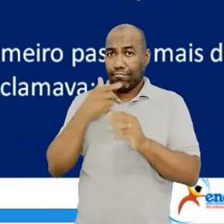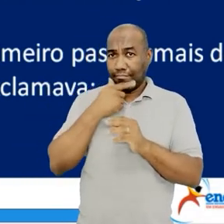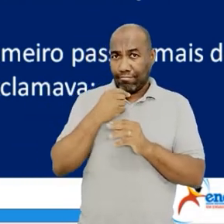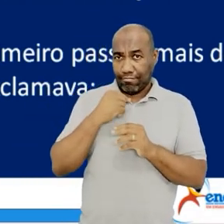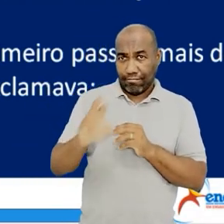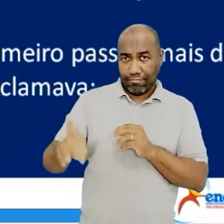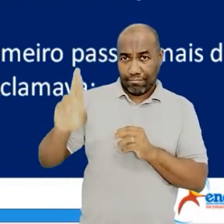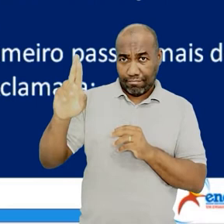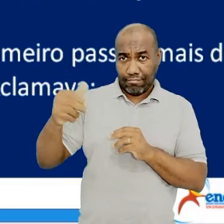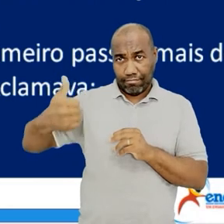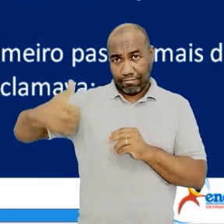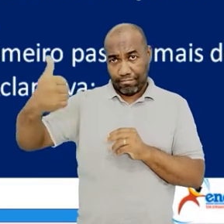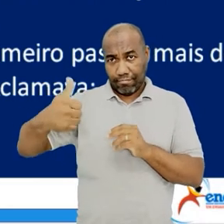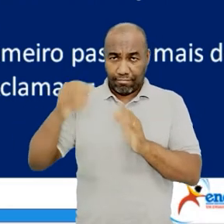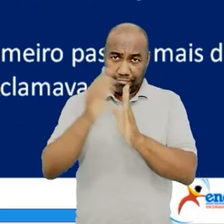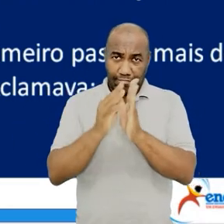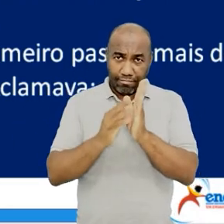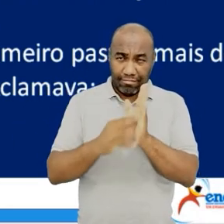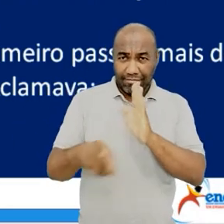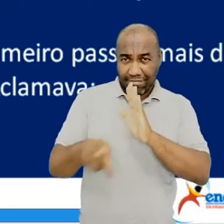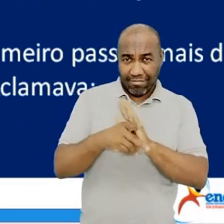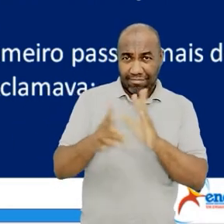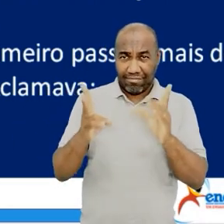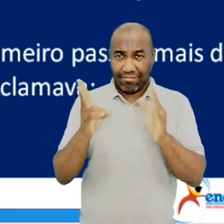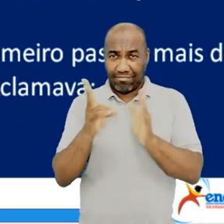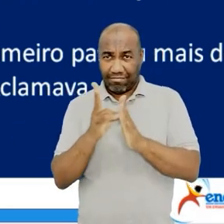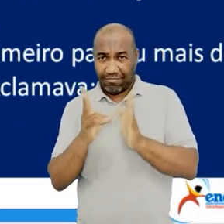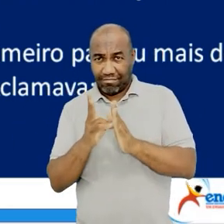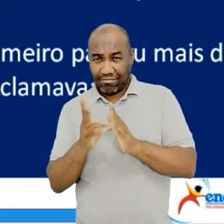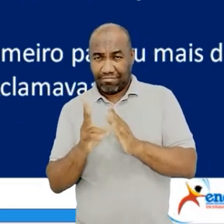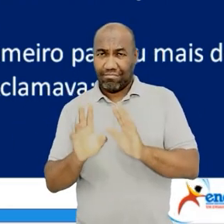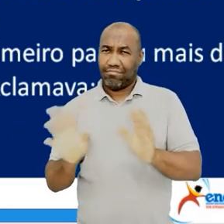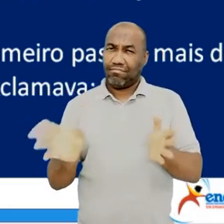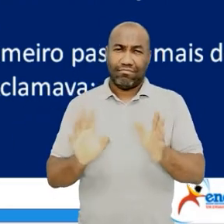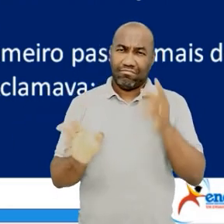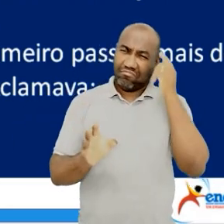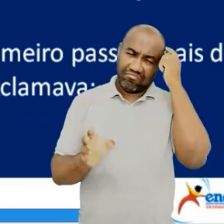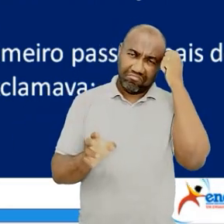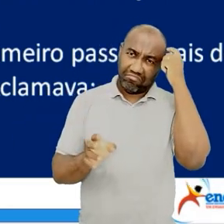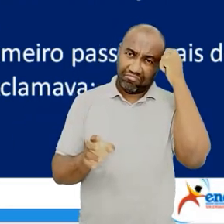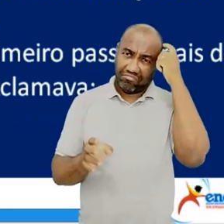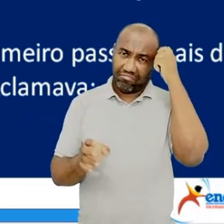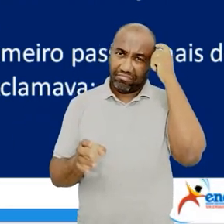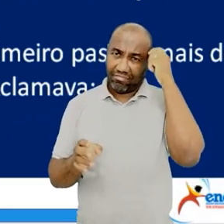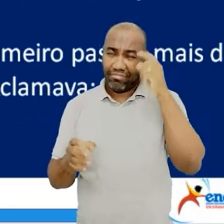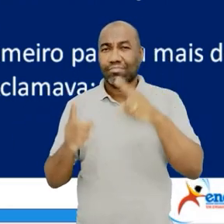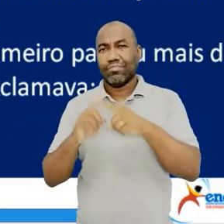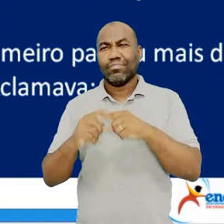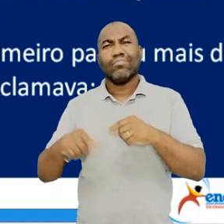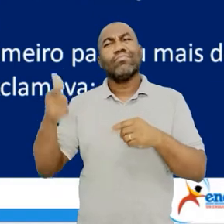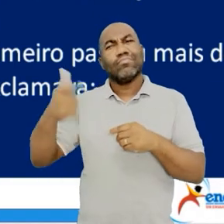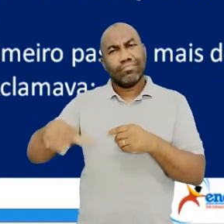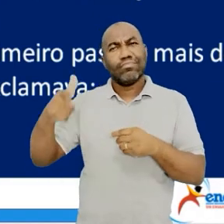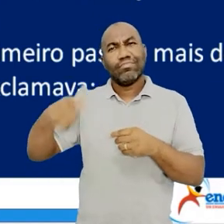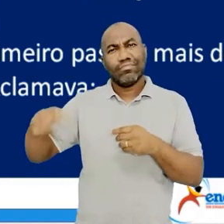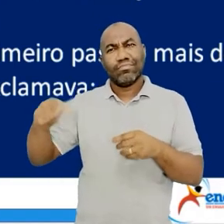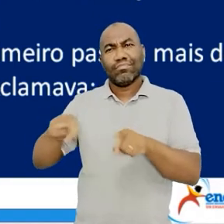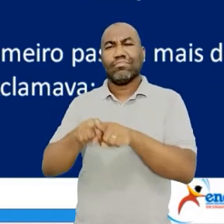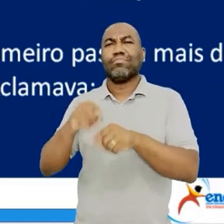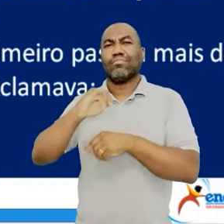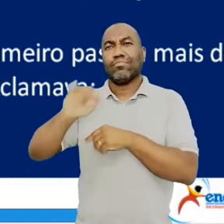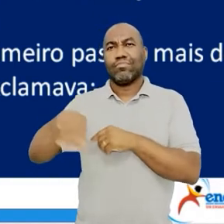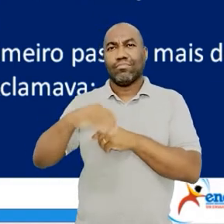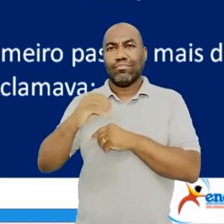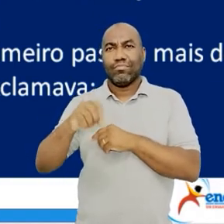brasileiro a escrever uma obra tendo como foco o índio. Até porque nós tivemos José de